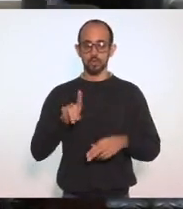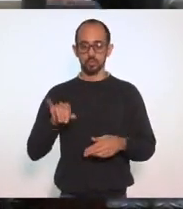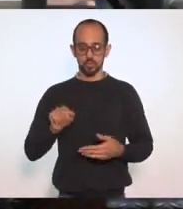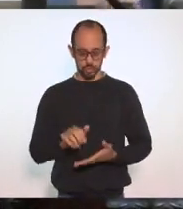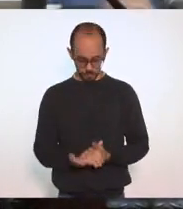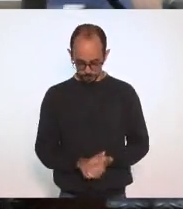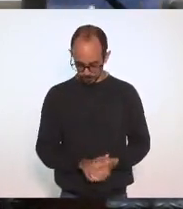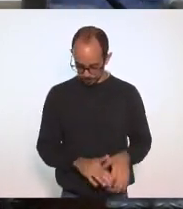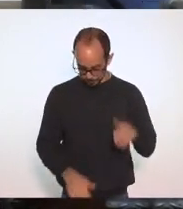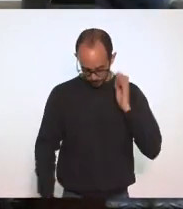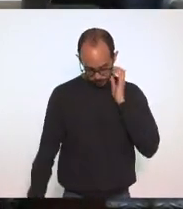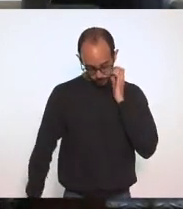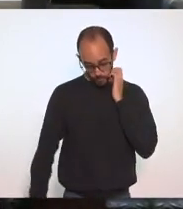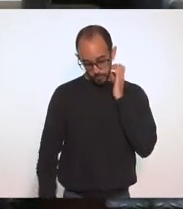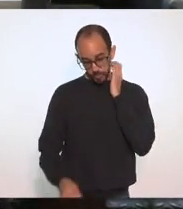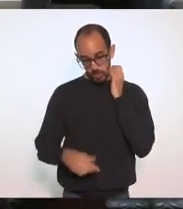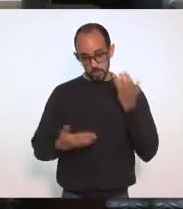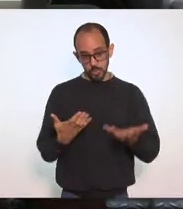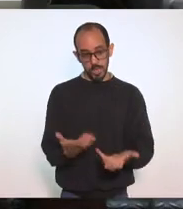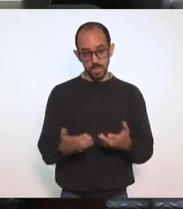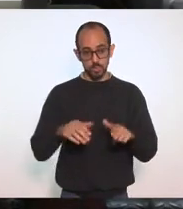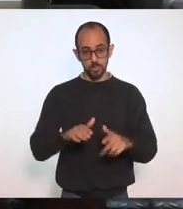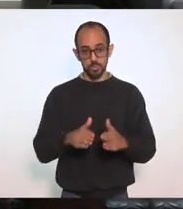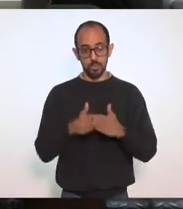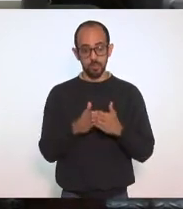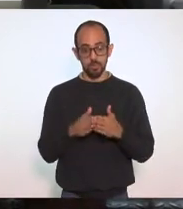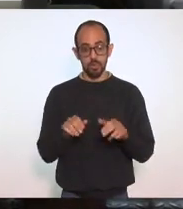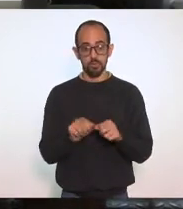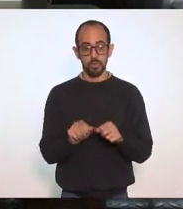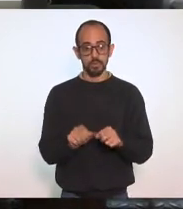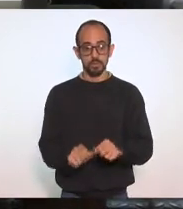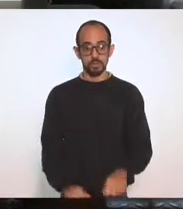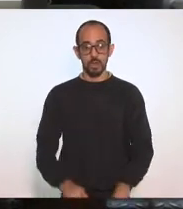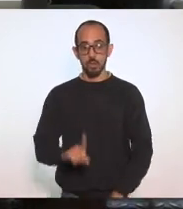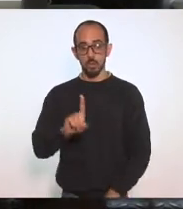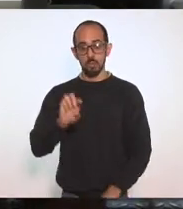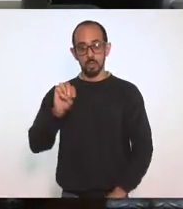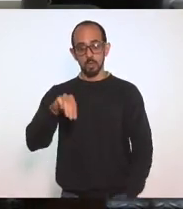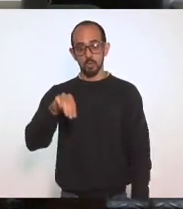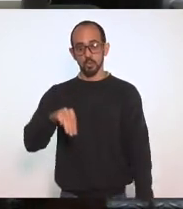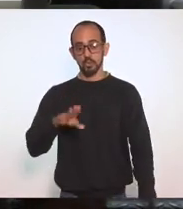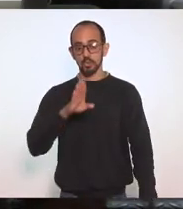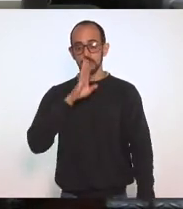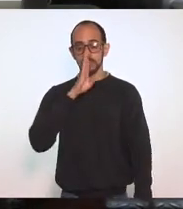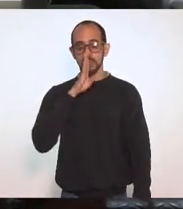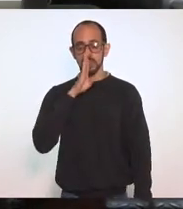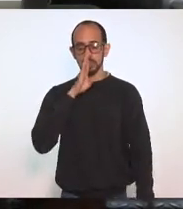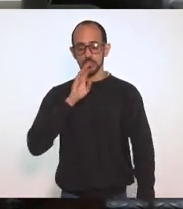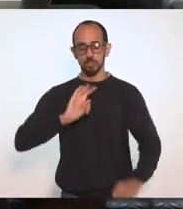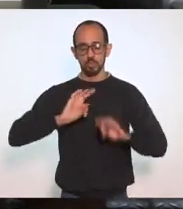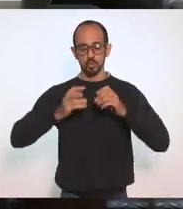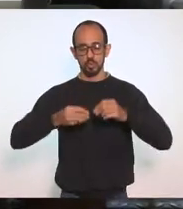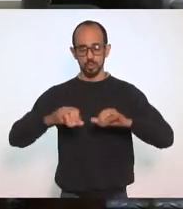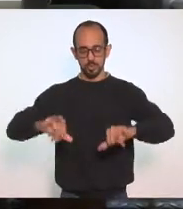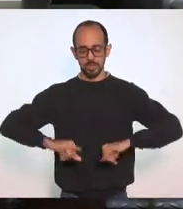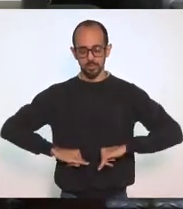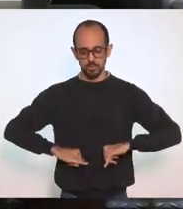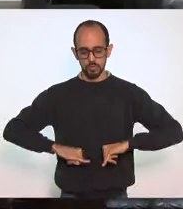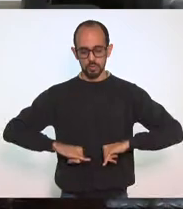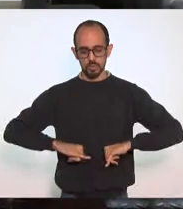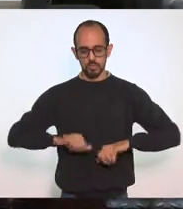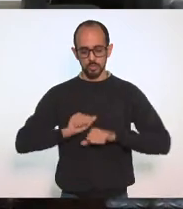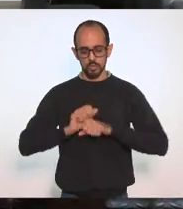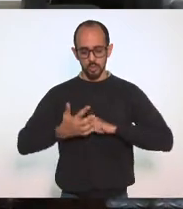aqui um minuto de silêncio. Agradeço todas as vítimas do Covid do Estado,